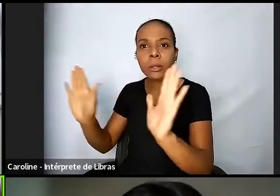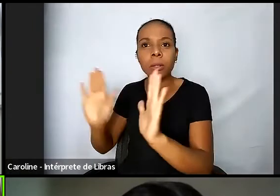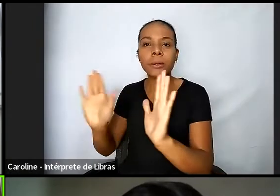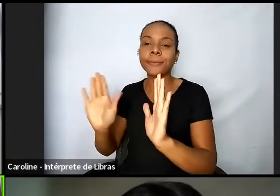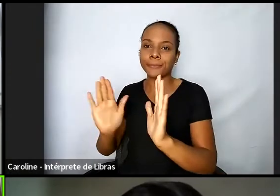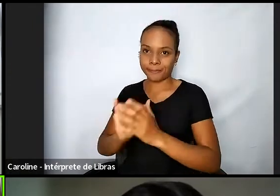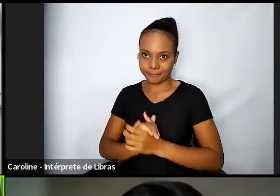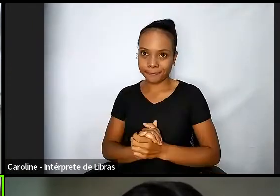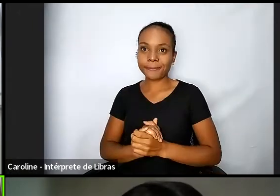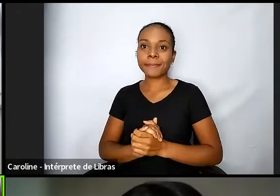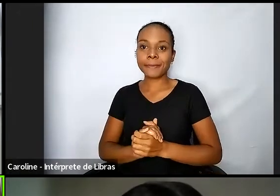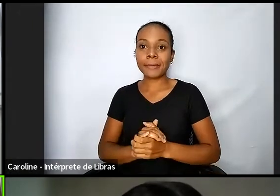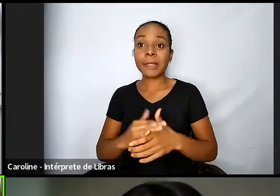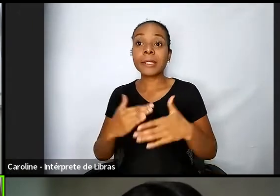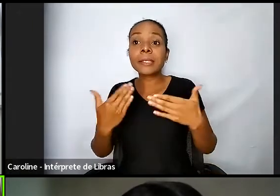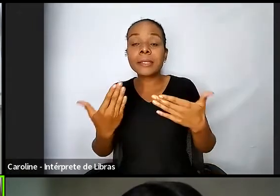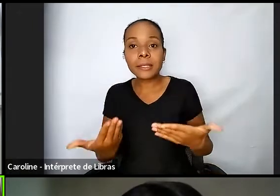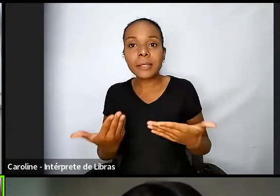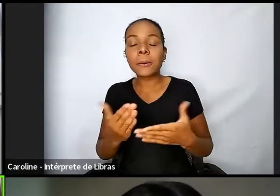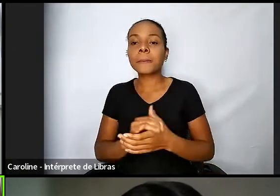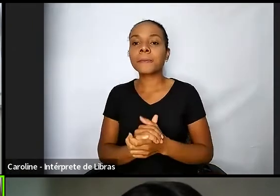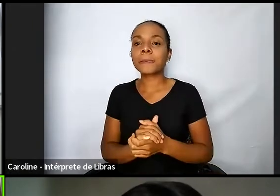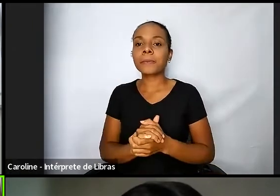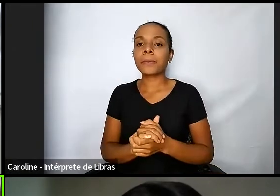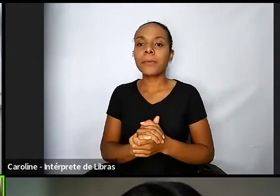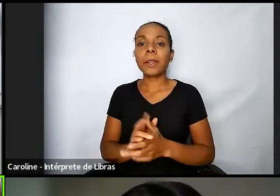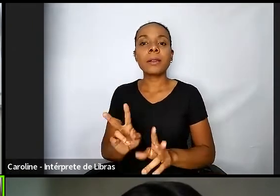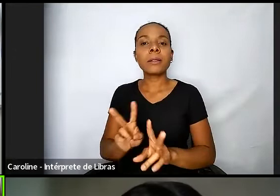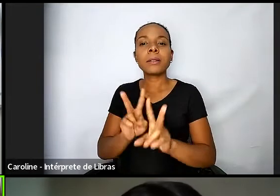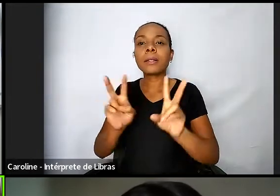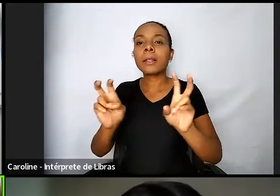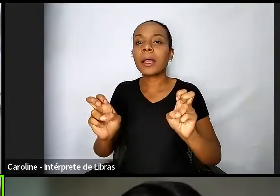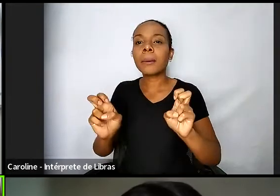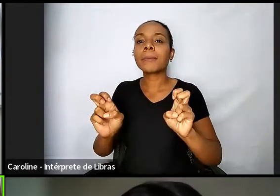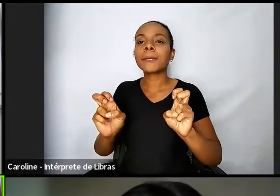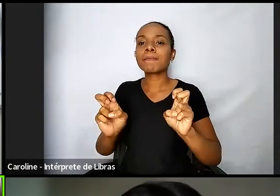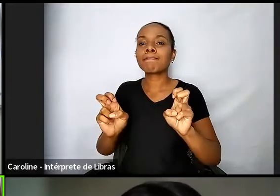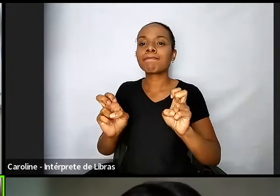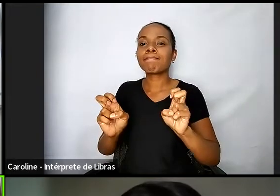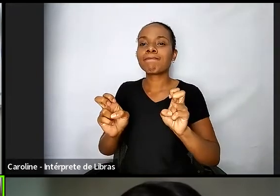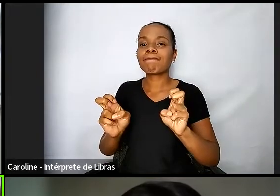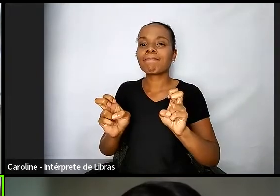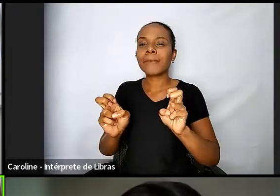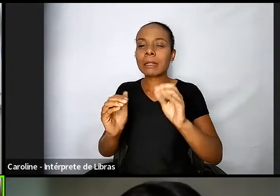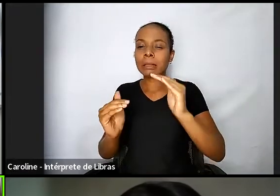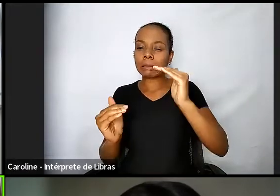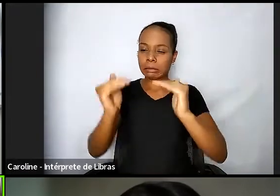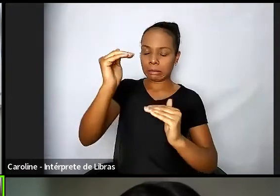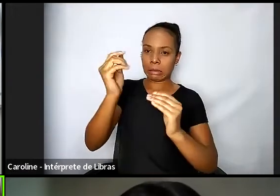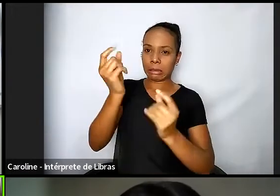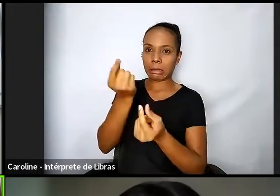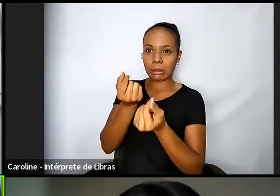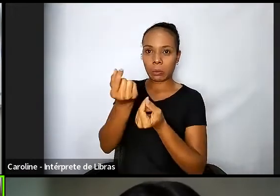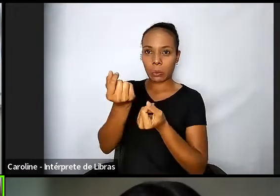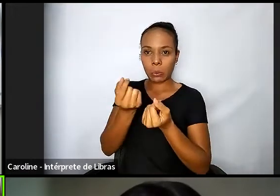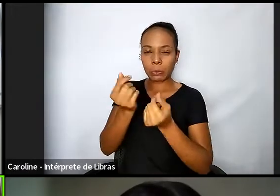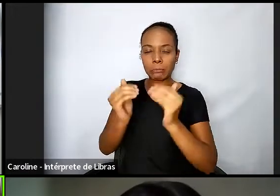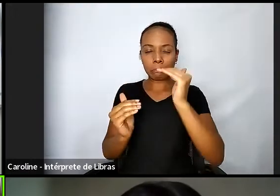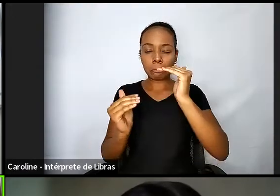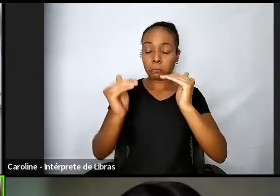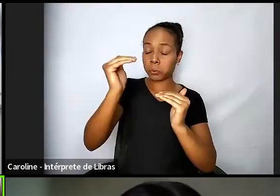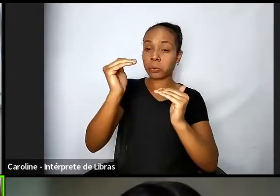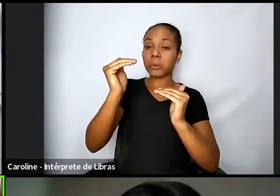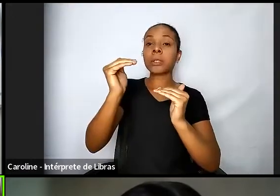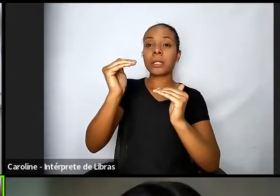é que a nossa desigualdade é um número bastante assustador no nosso país,